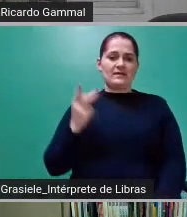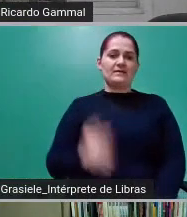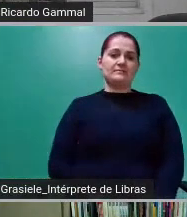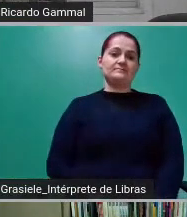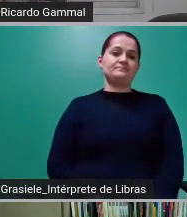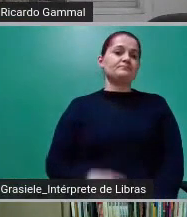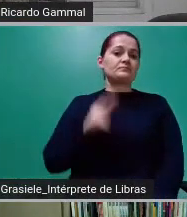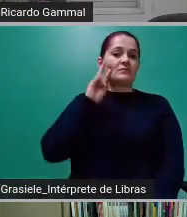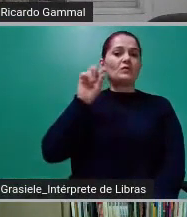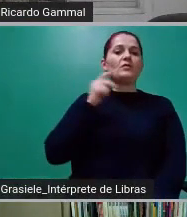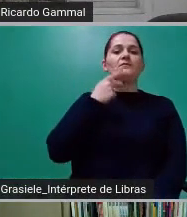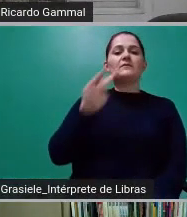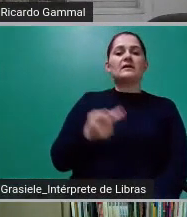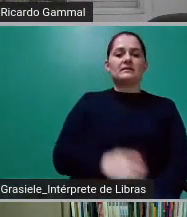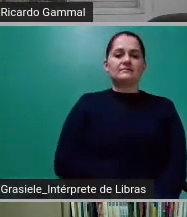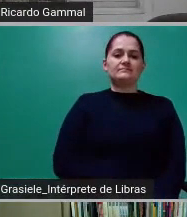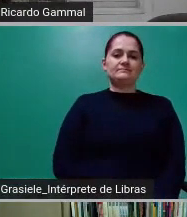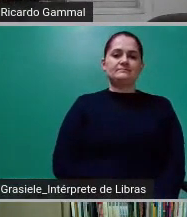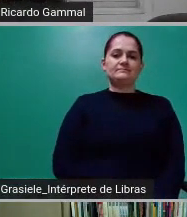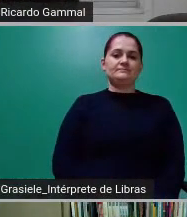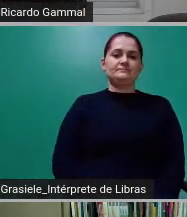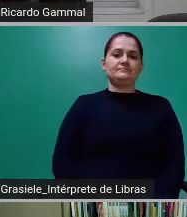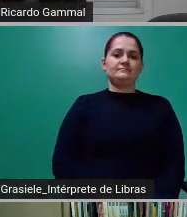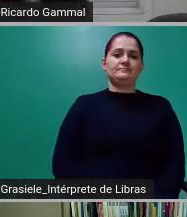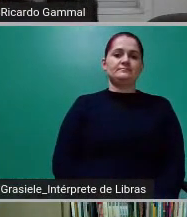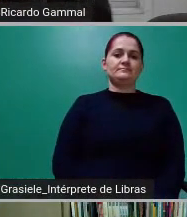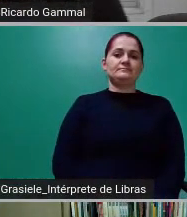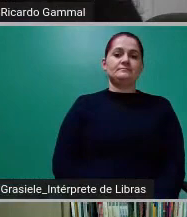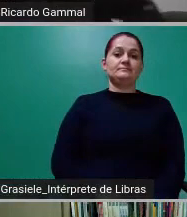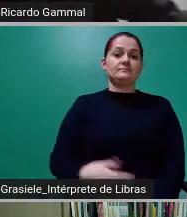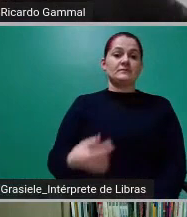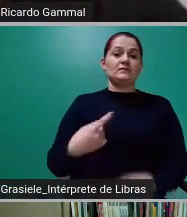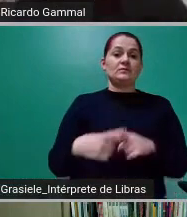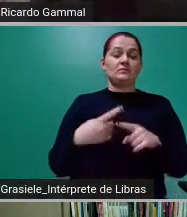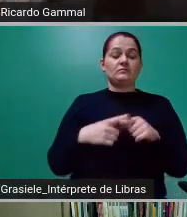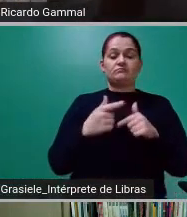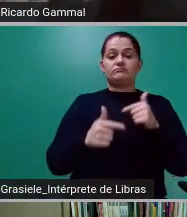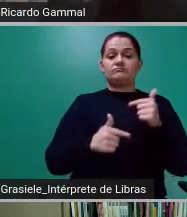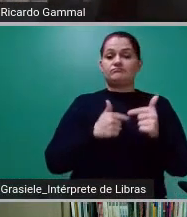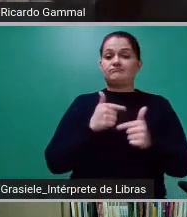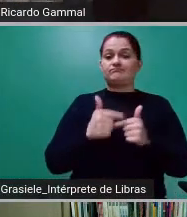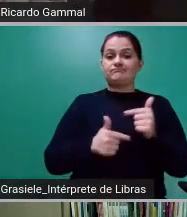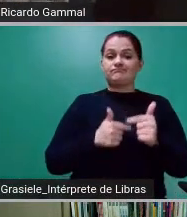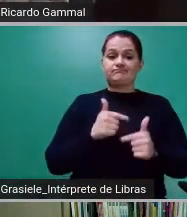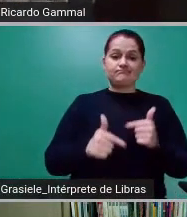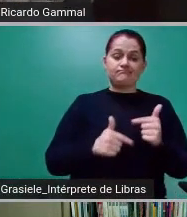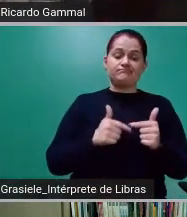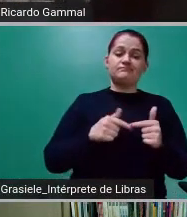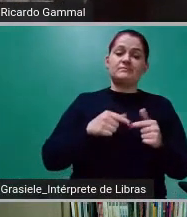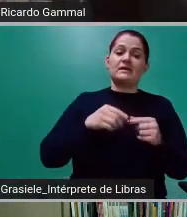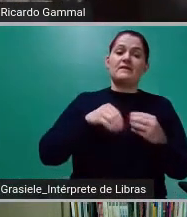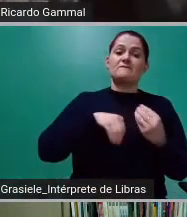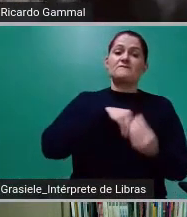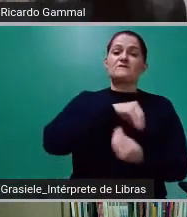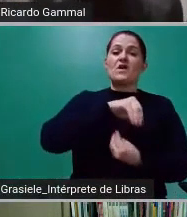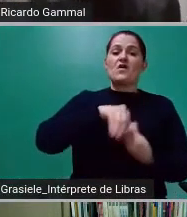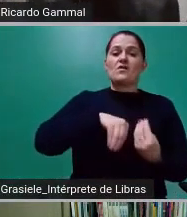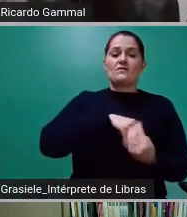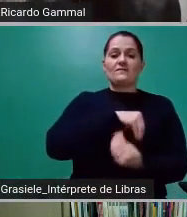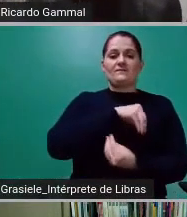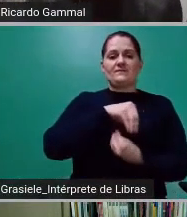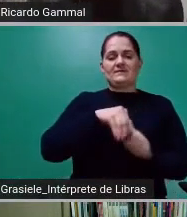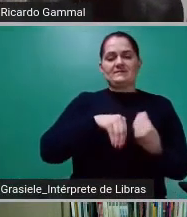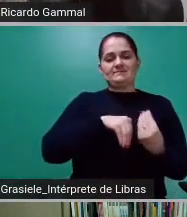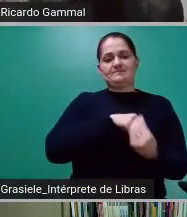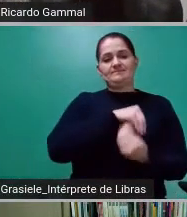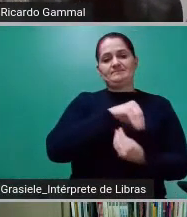Olha o que está dito aí. Por se tratar de operação envolvendo montagem,